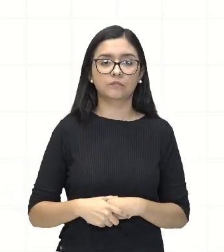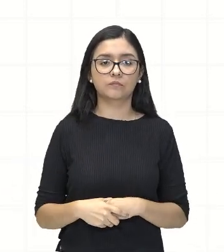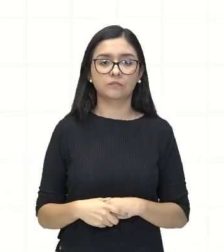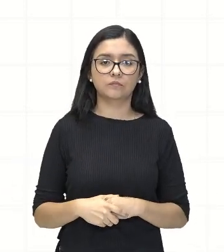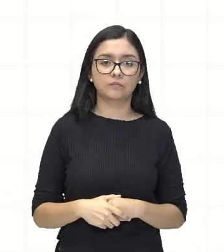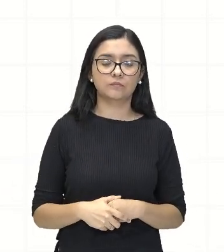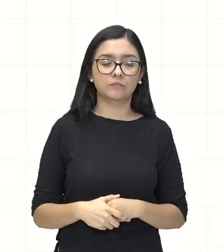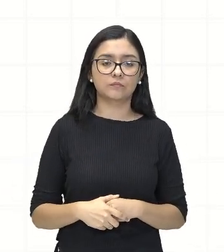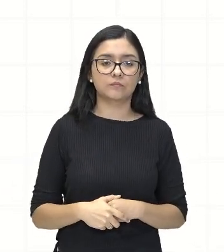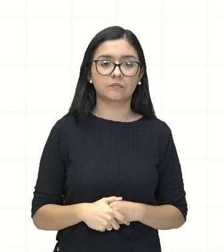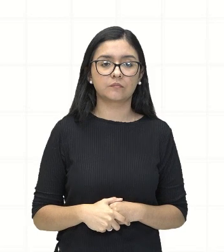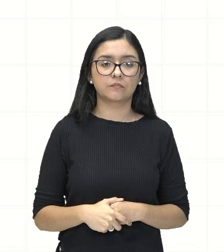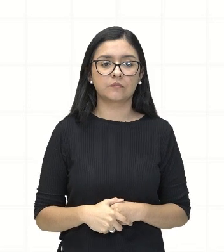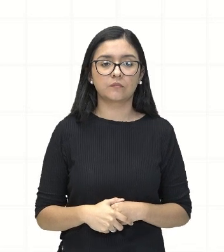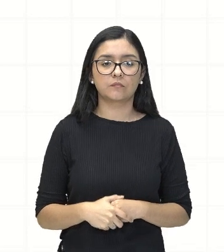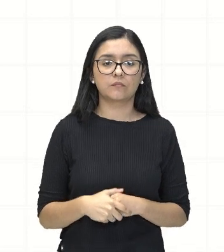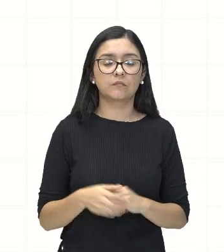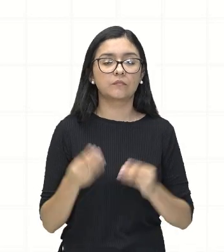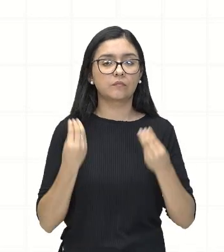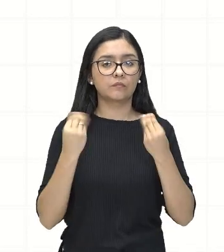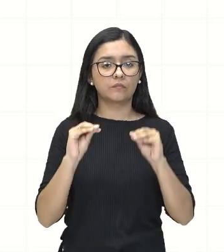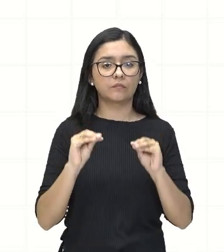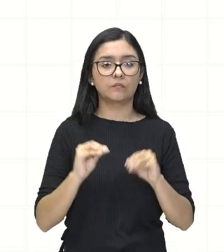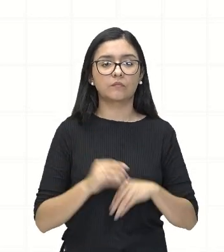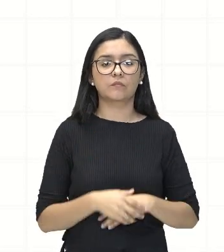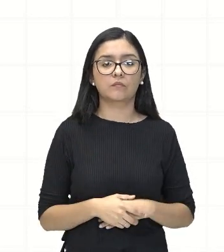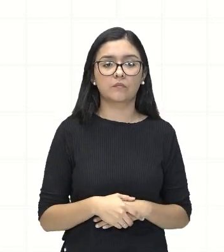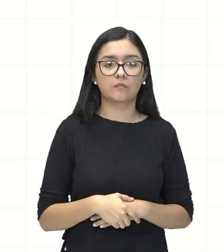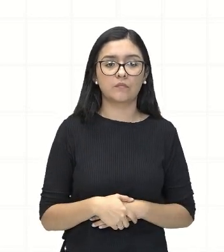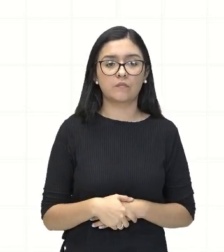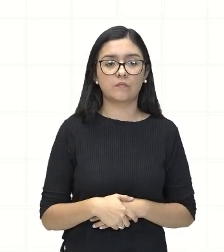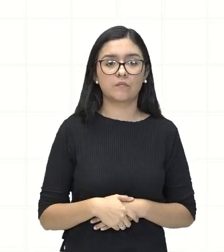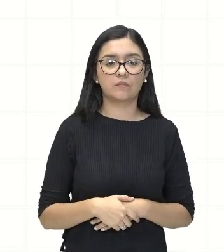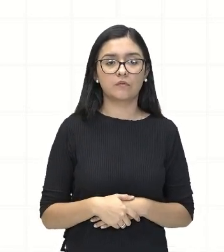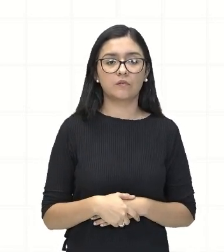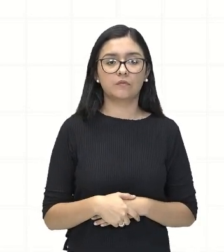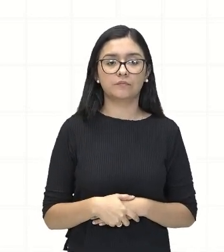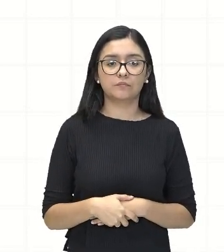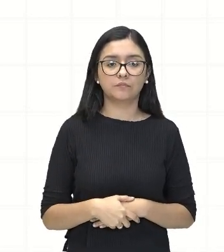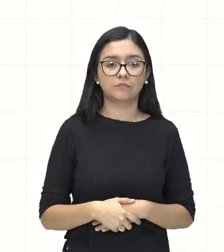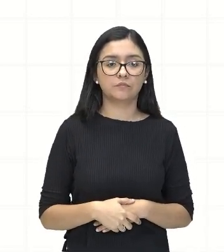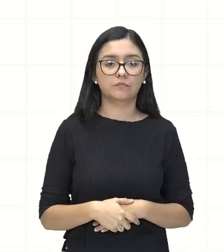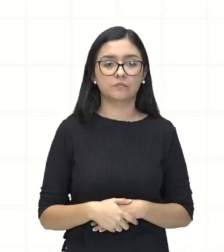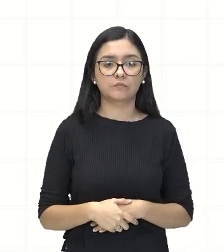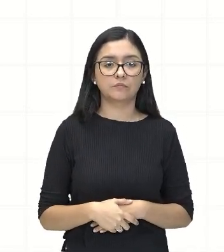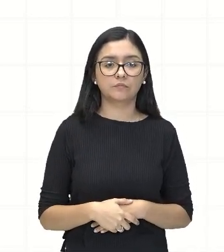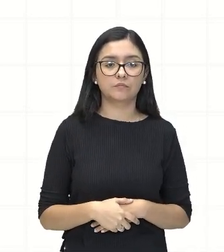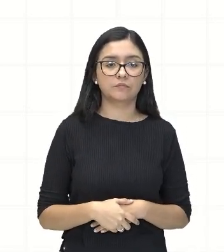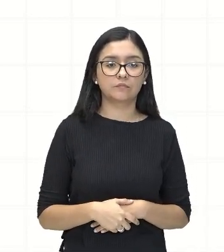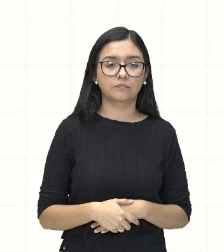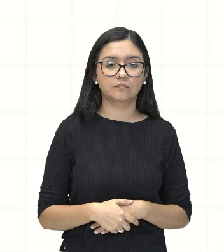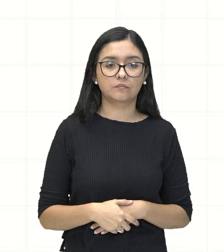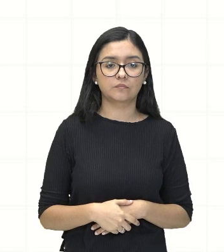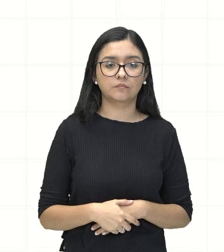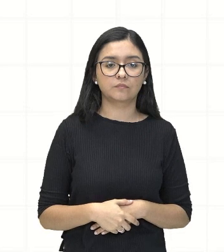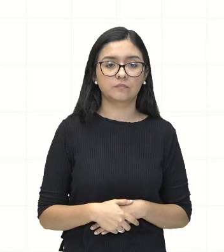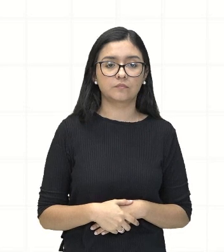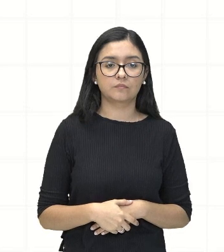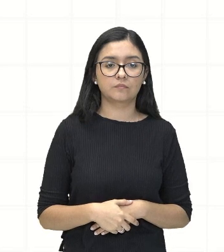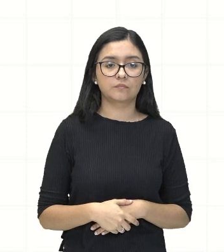Então, vamos colocar aqui zero no lugar do H de T.